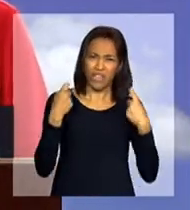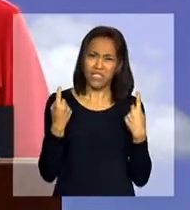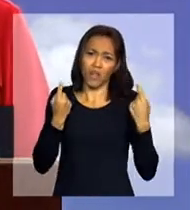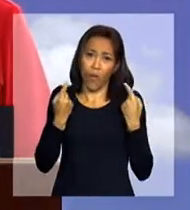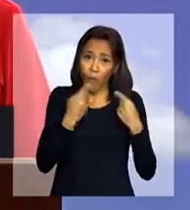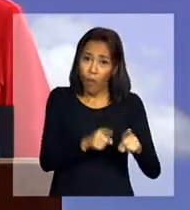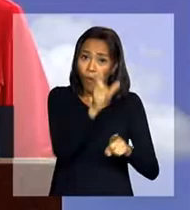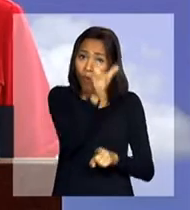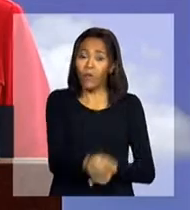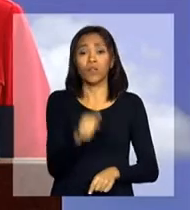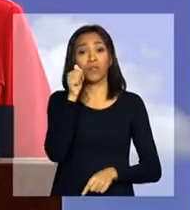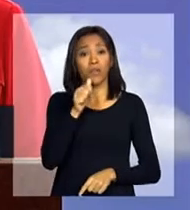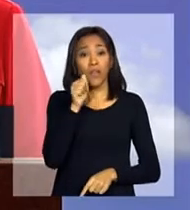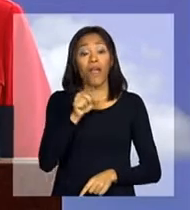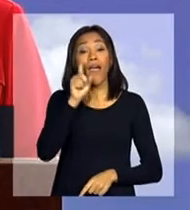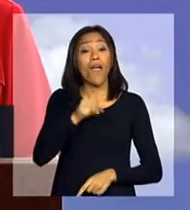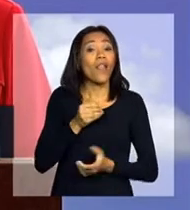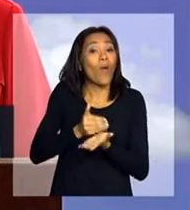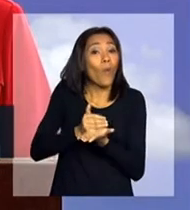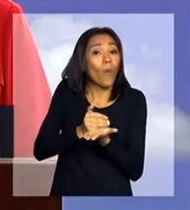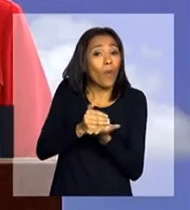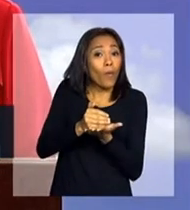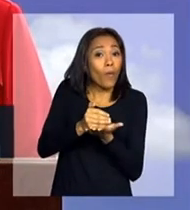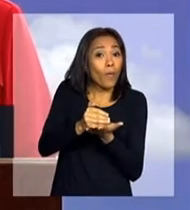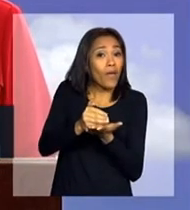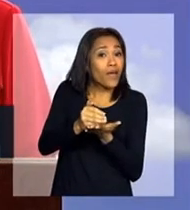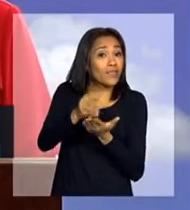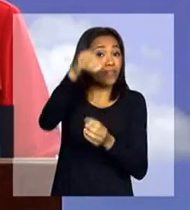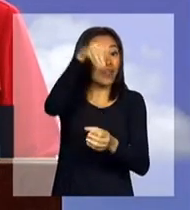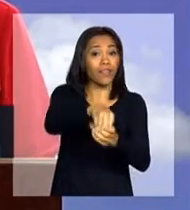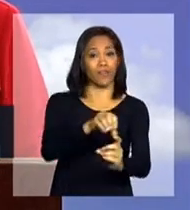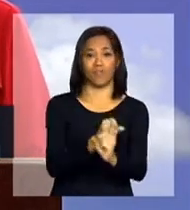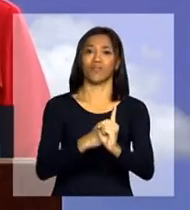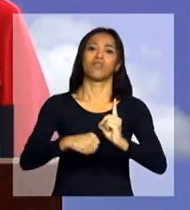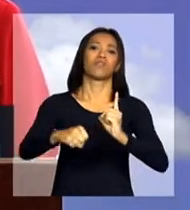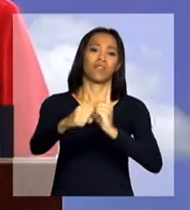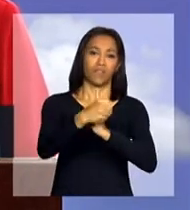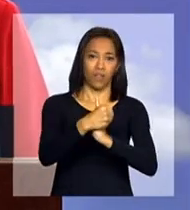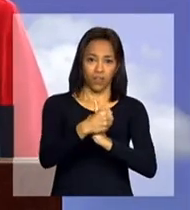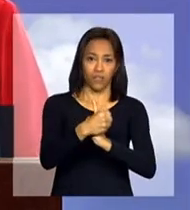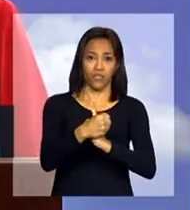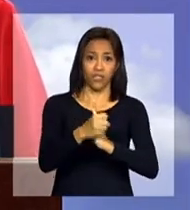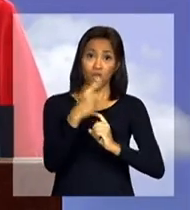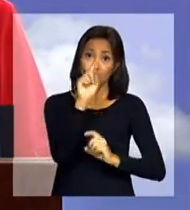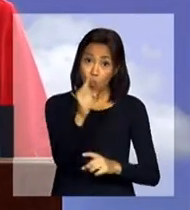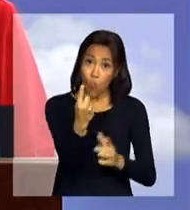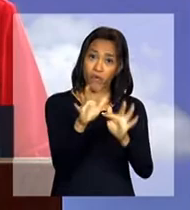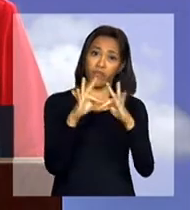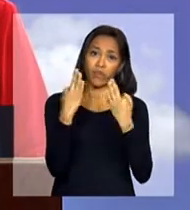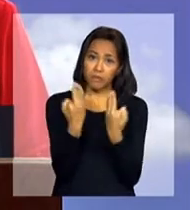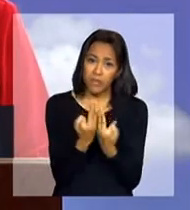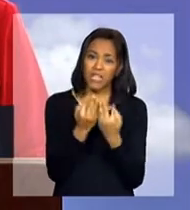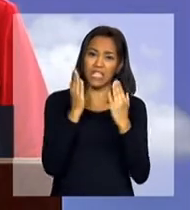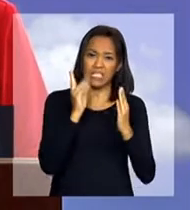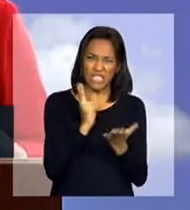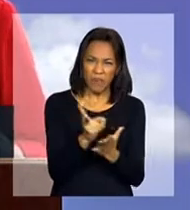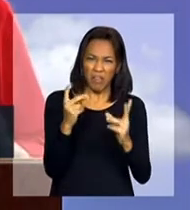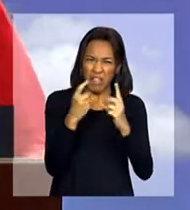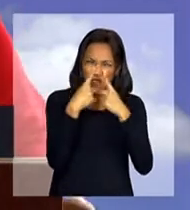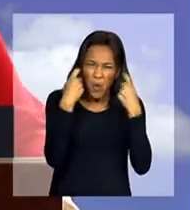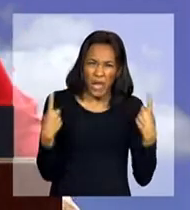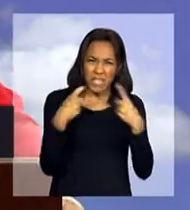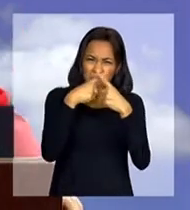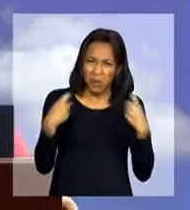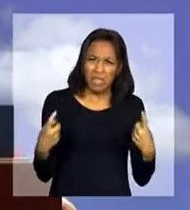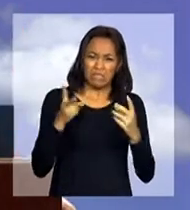ela é uma das origens da violência na sociedade. Uma família constituída sobre a violência, sob